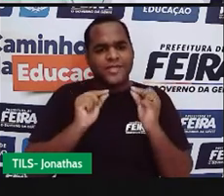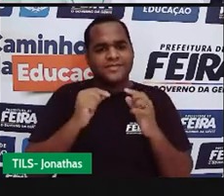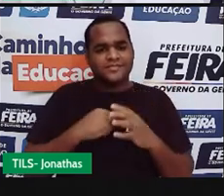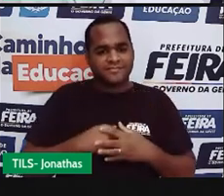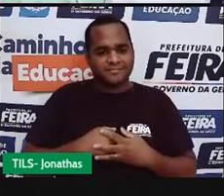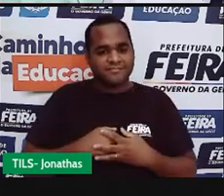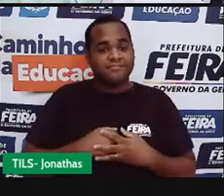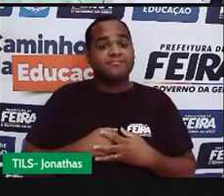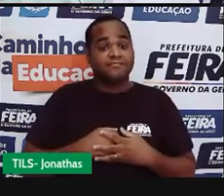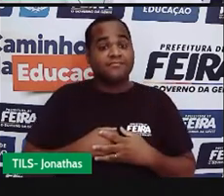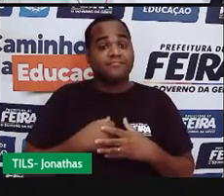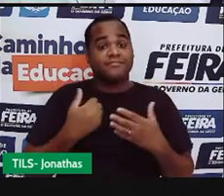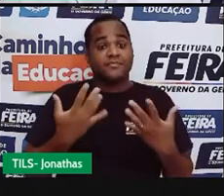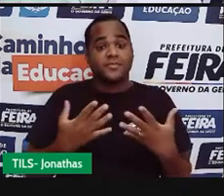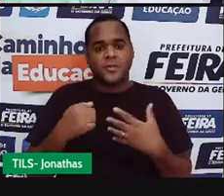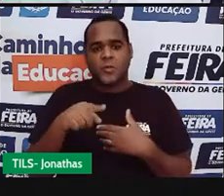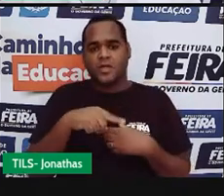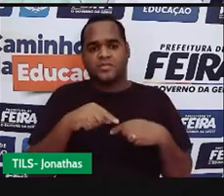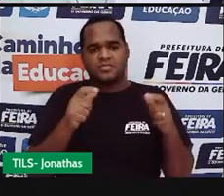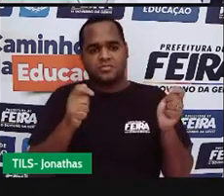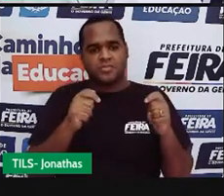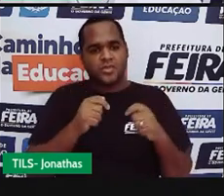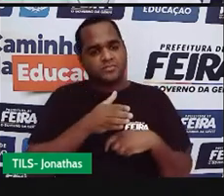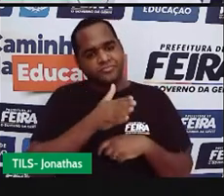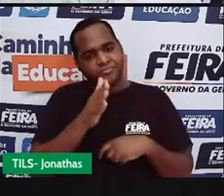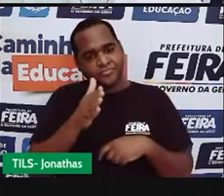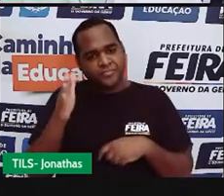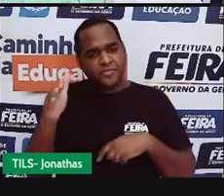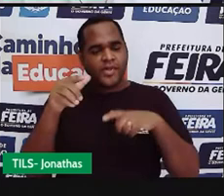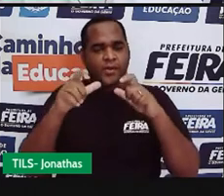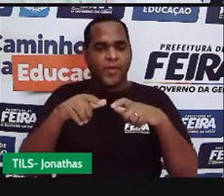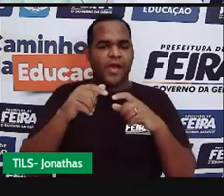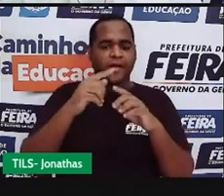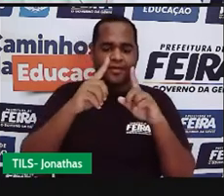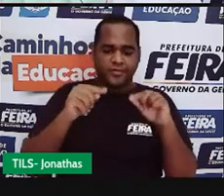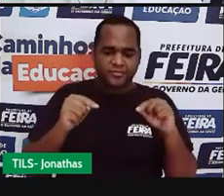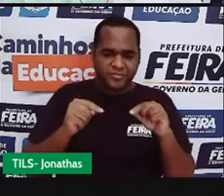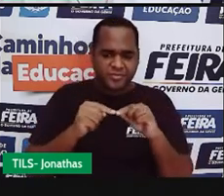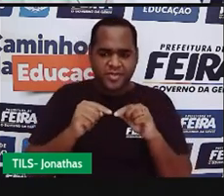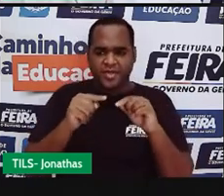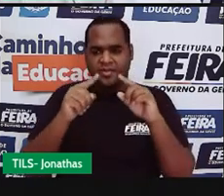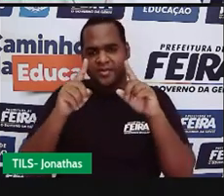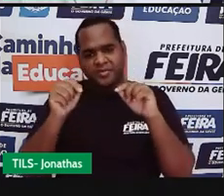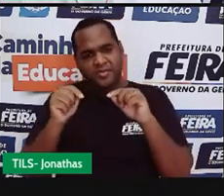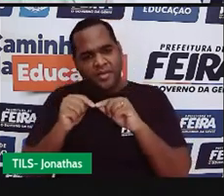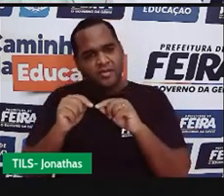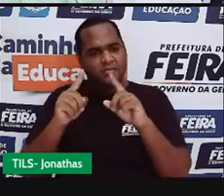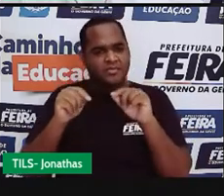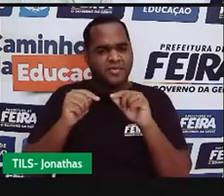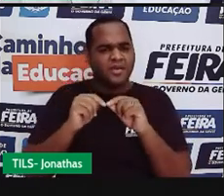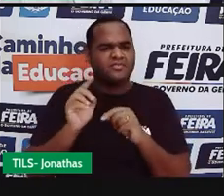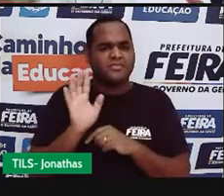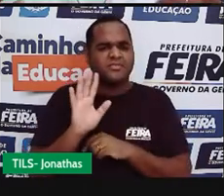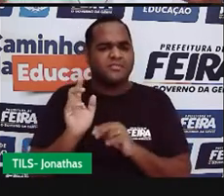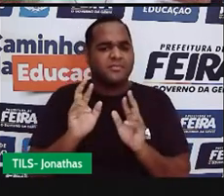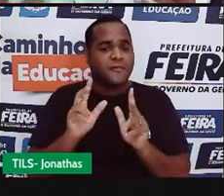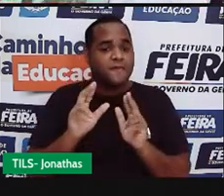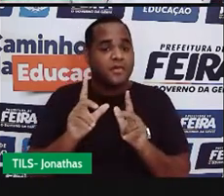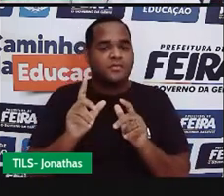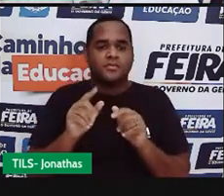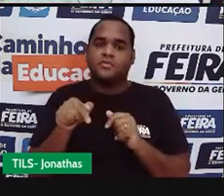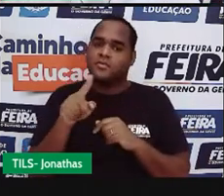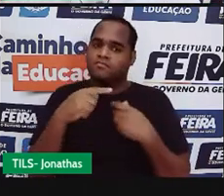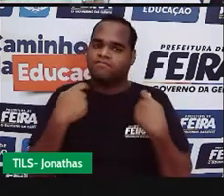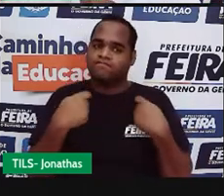Bom, a gente não pode sair por aí construindo triângulos aleatoriamente, né? Tem